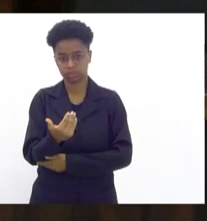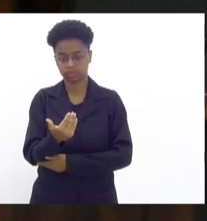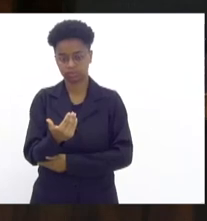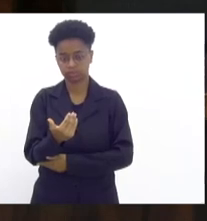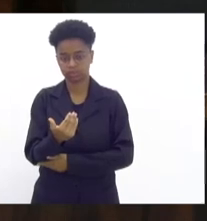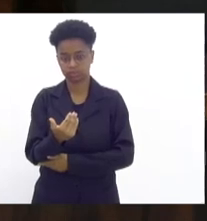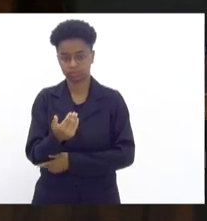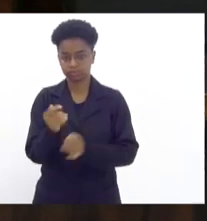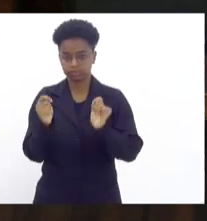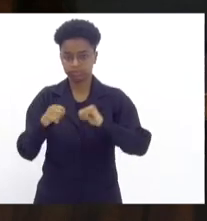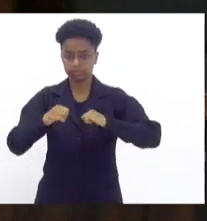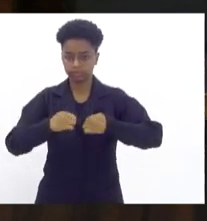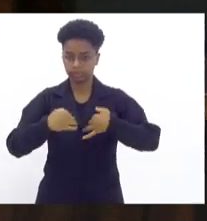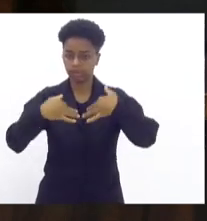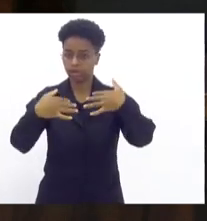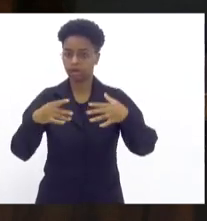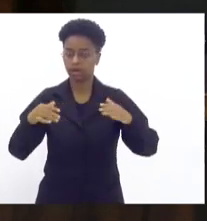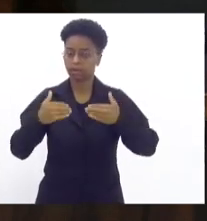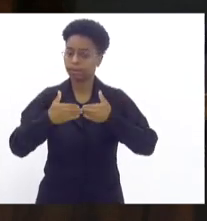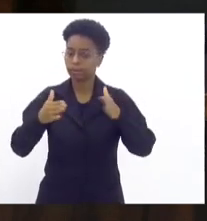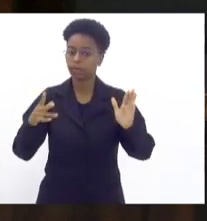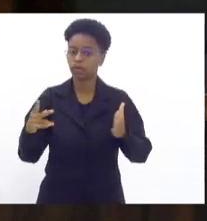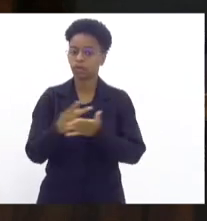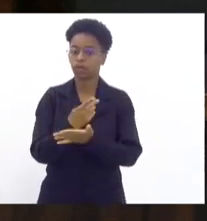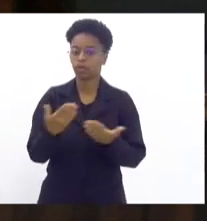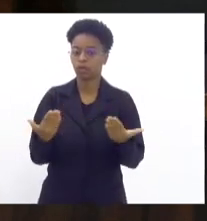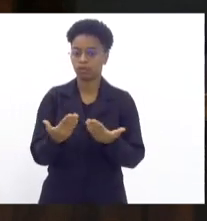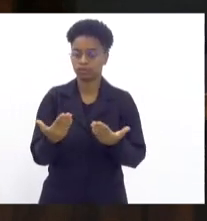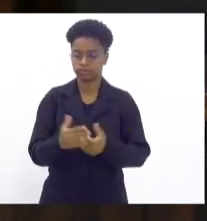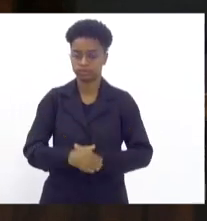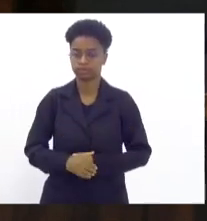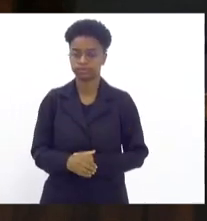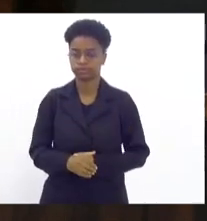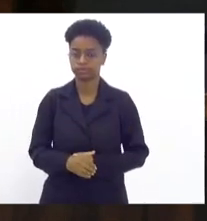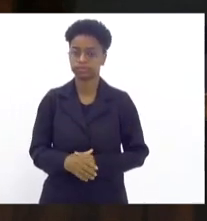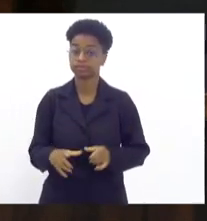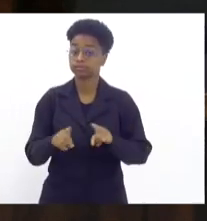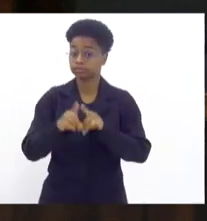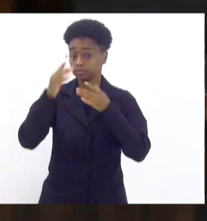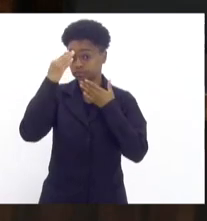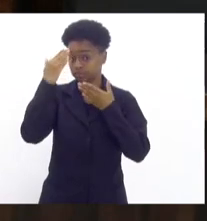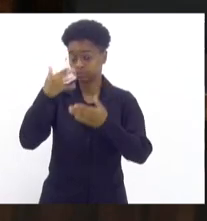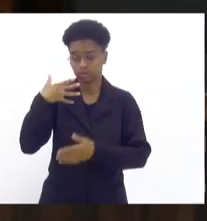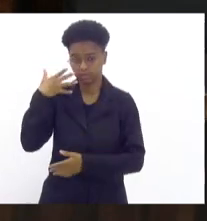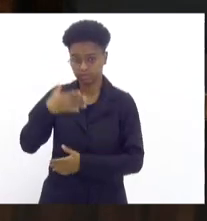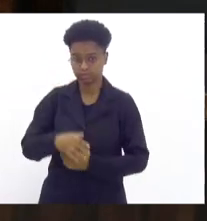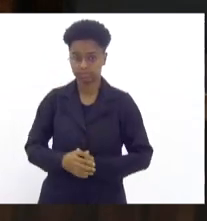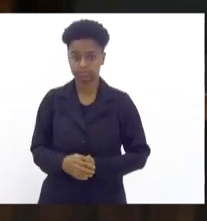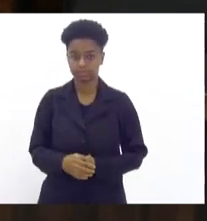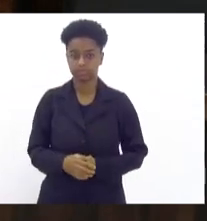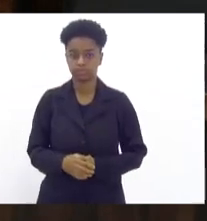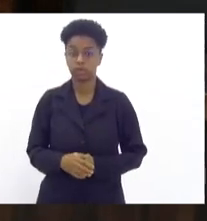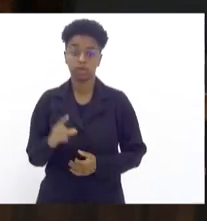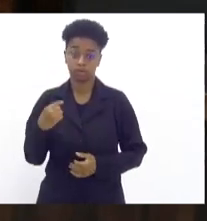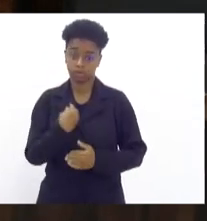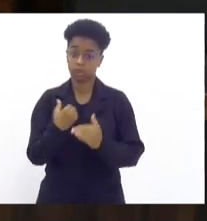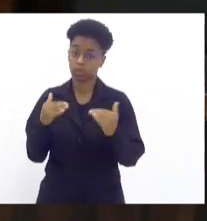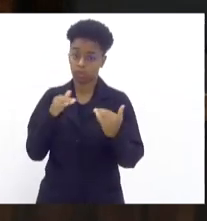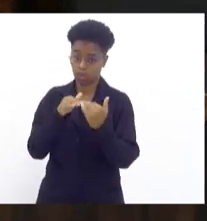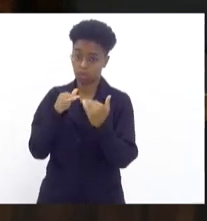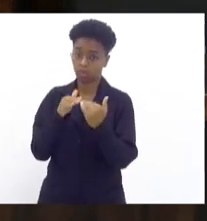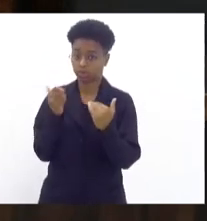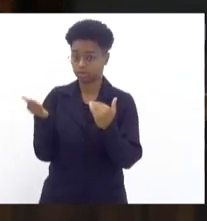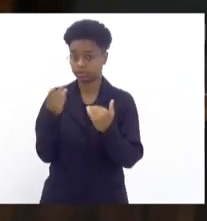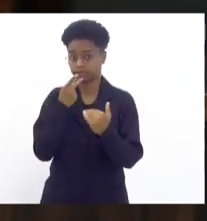audiência pública ocorresse. Agradeço pela exposição que fez, e nós concordamos com o que ela